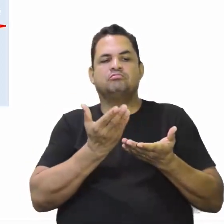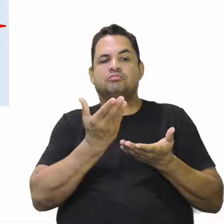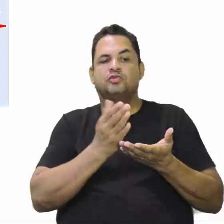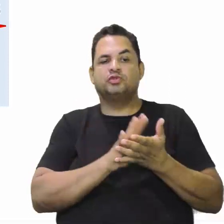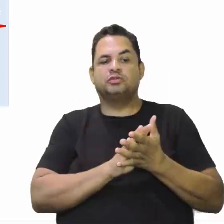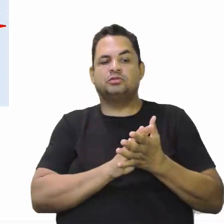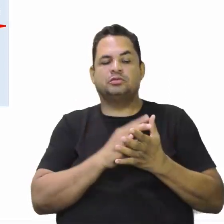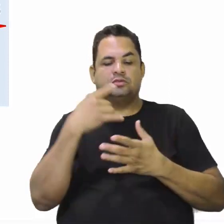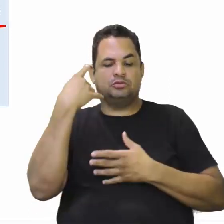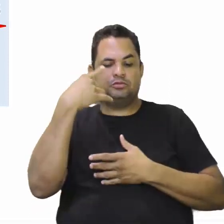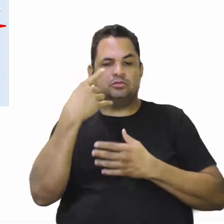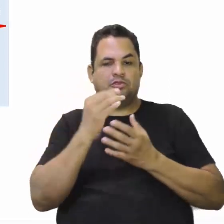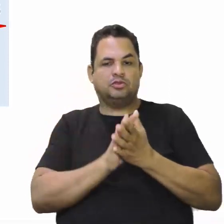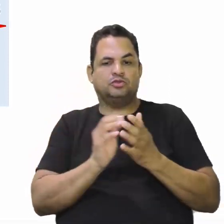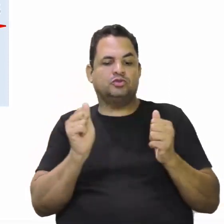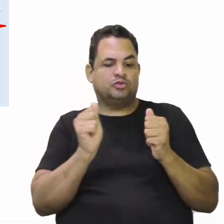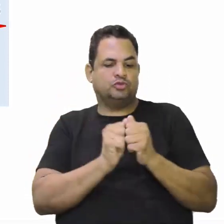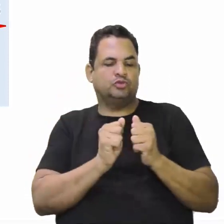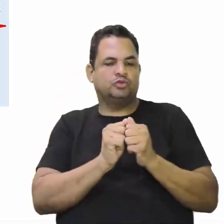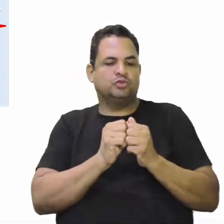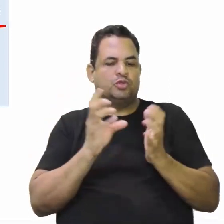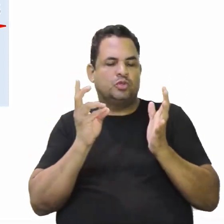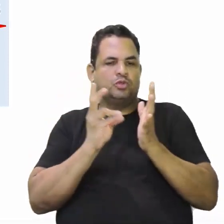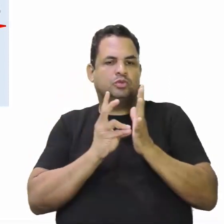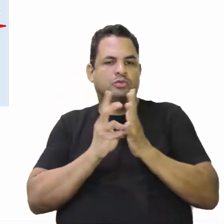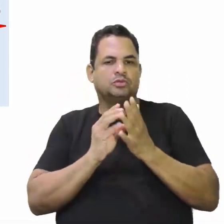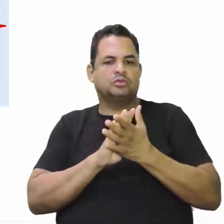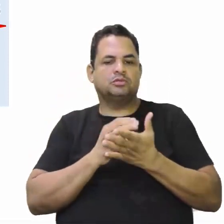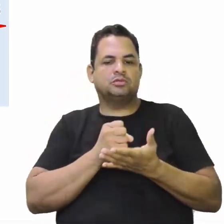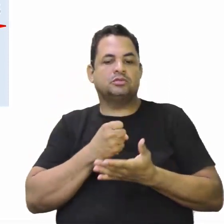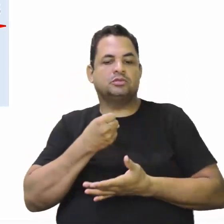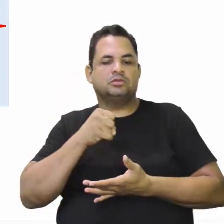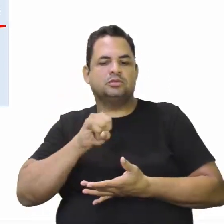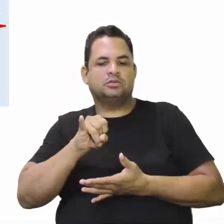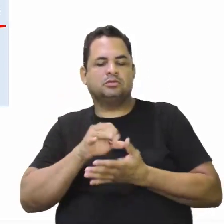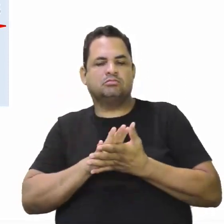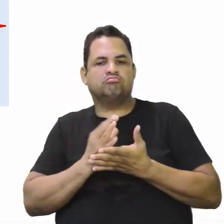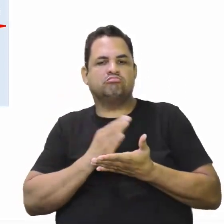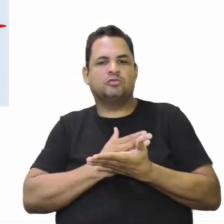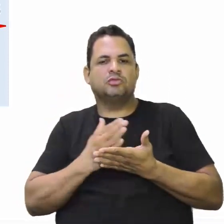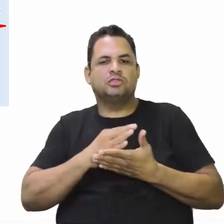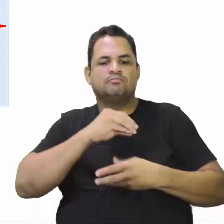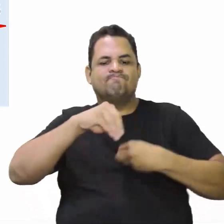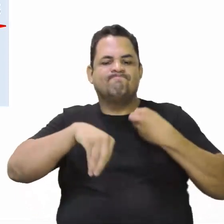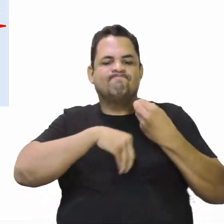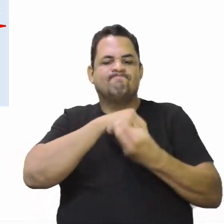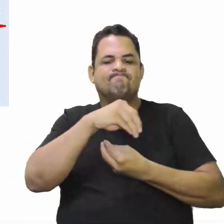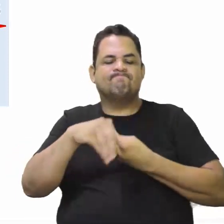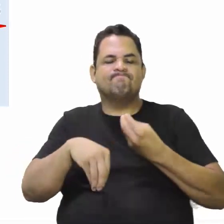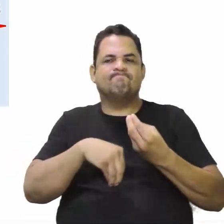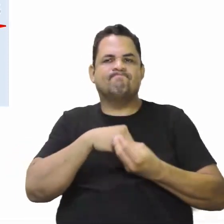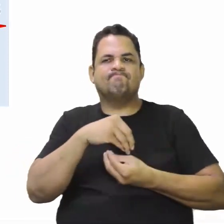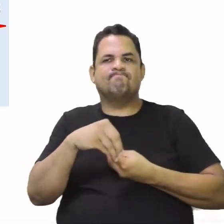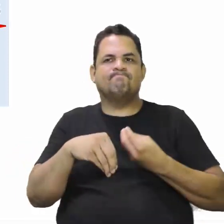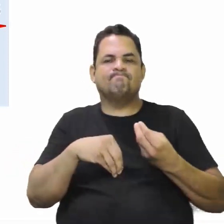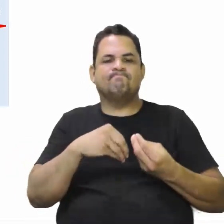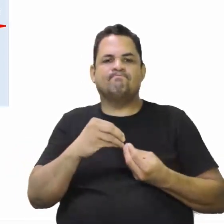índios. Era uma forma de controle. Se começasse a haver uma miscigenação, essa miscigenação